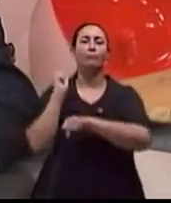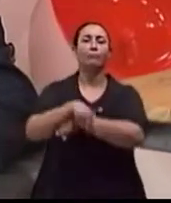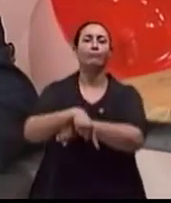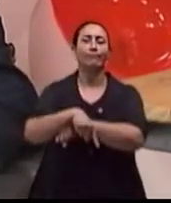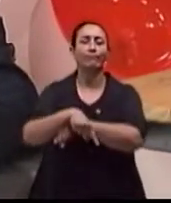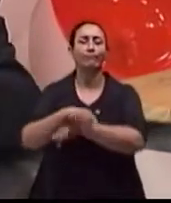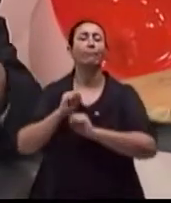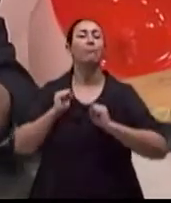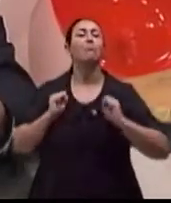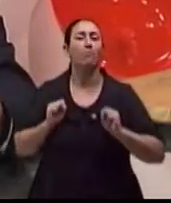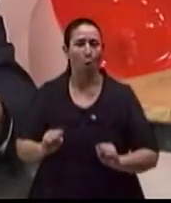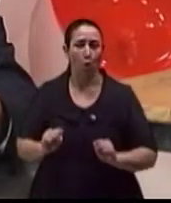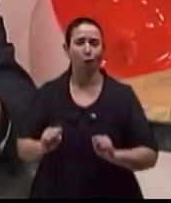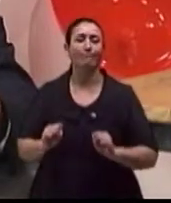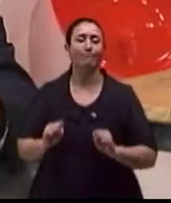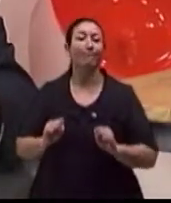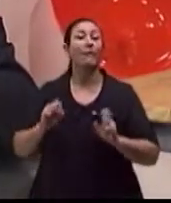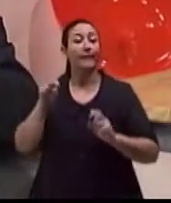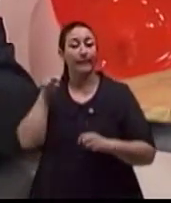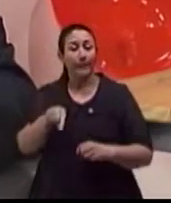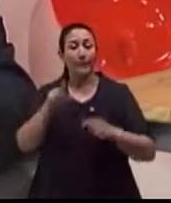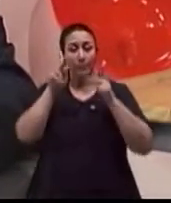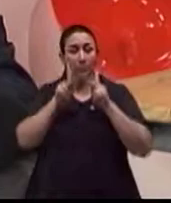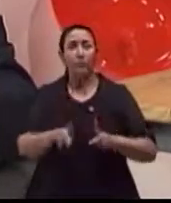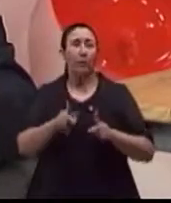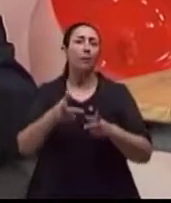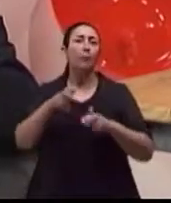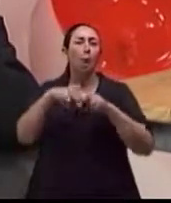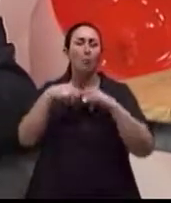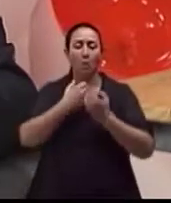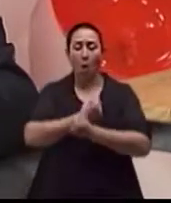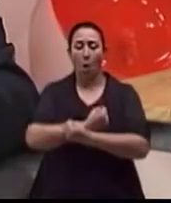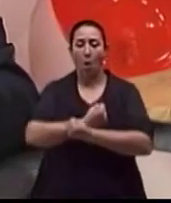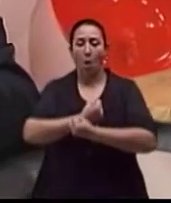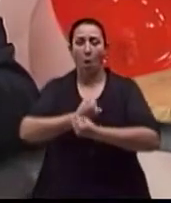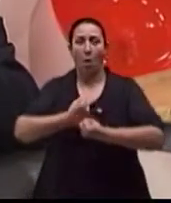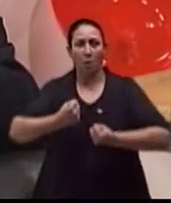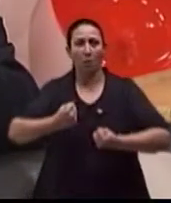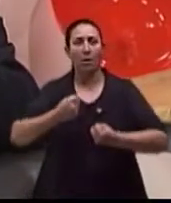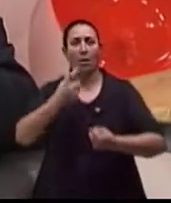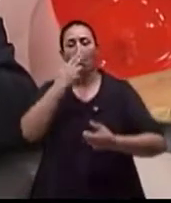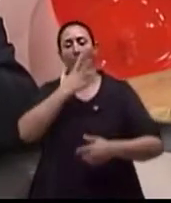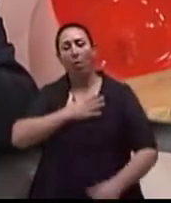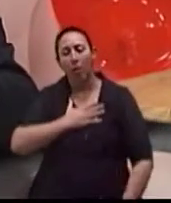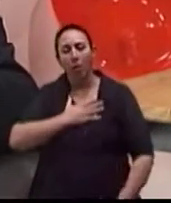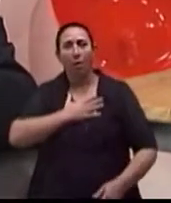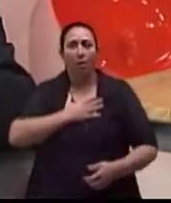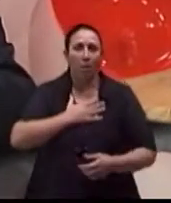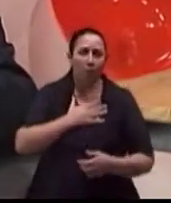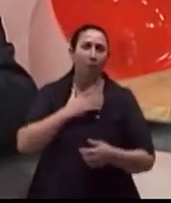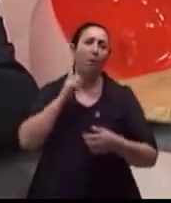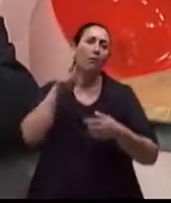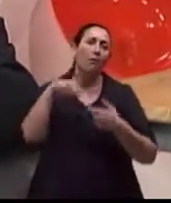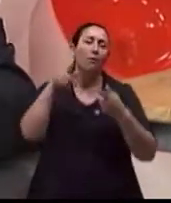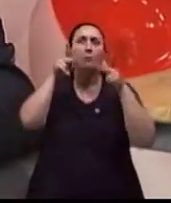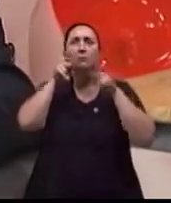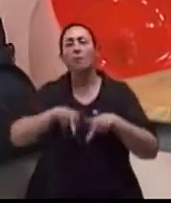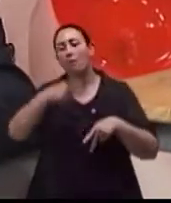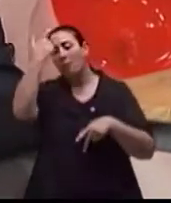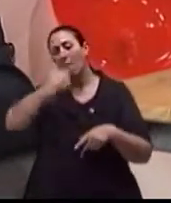Ah, ok. Então, o aumento do peso também, além da parte física, que a pessoa se sente mais